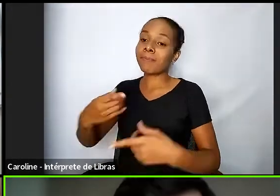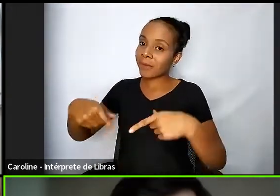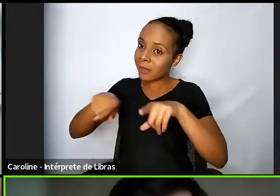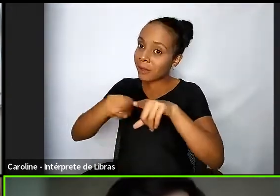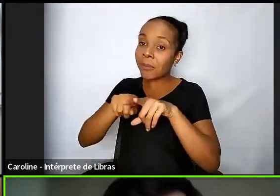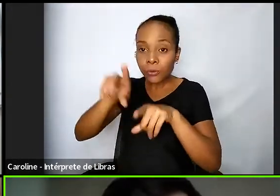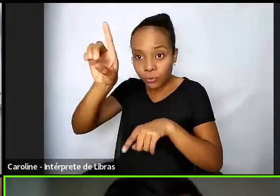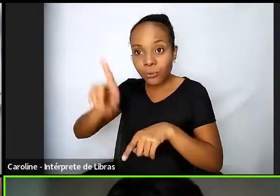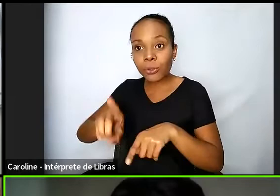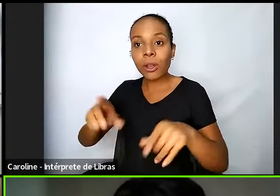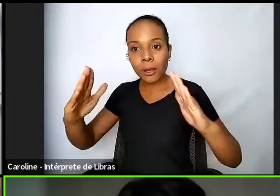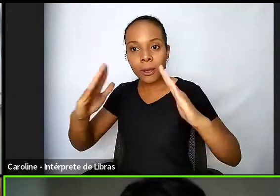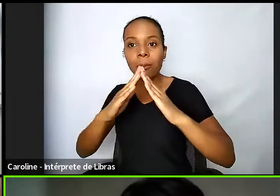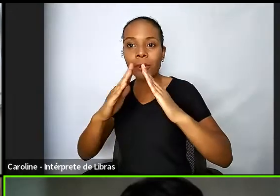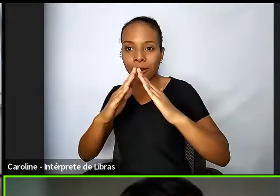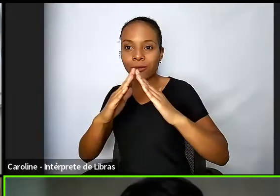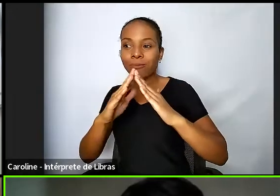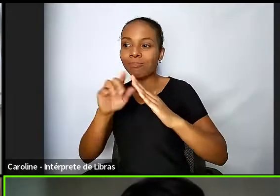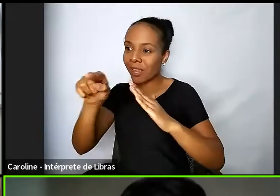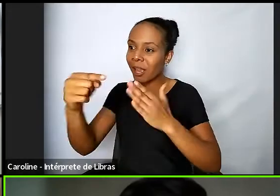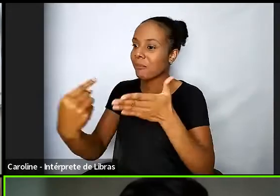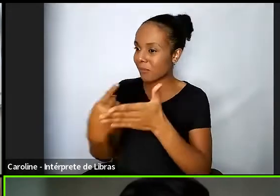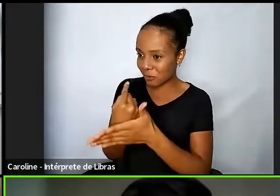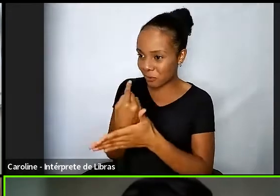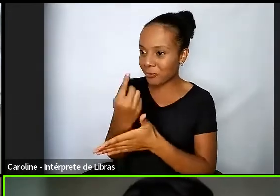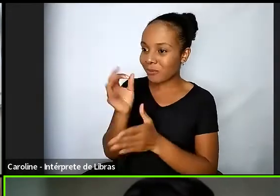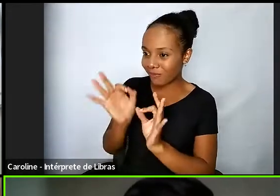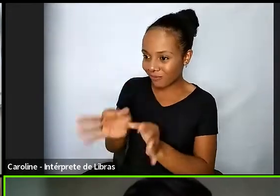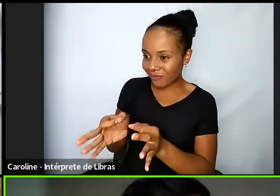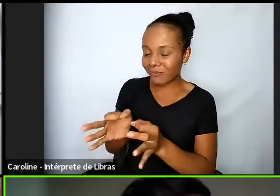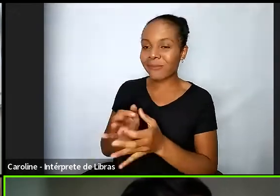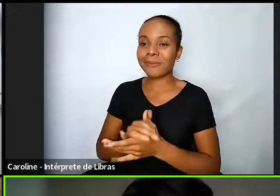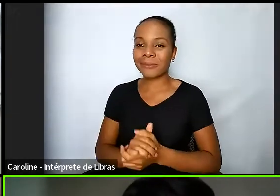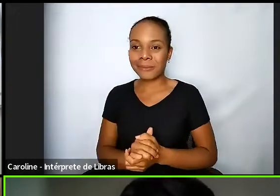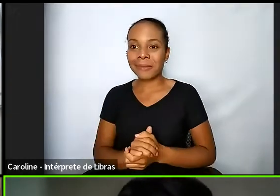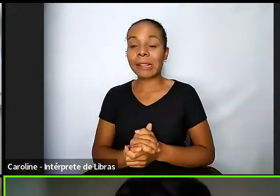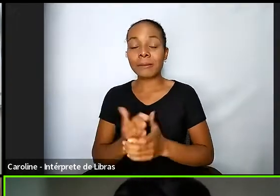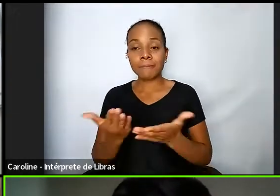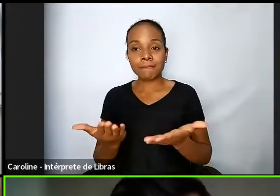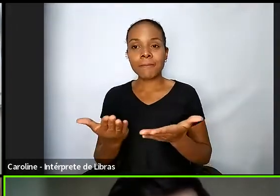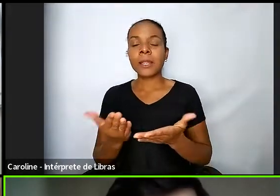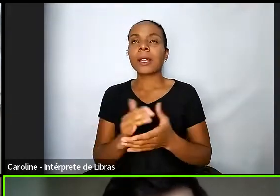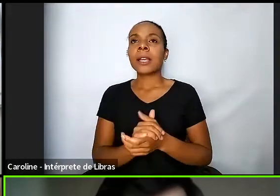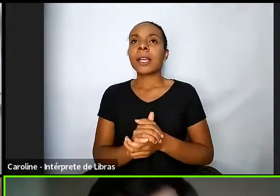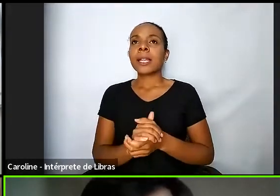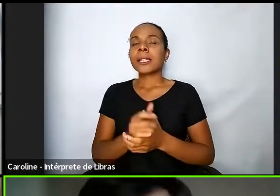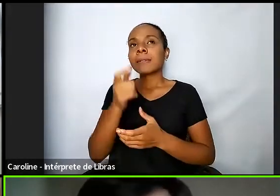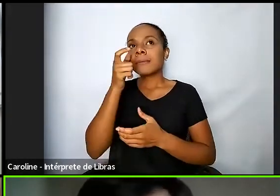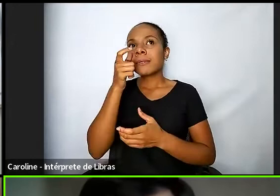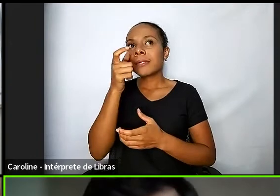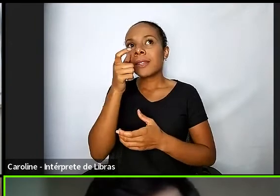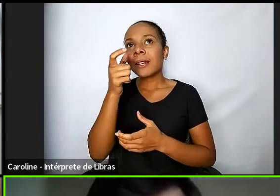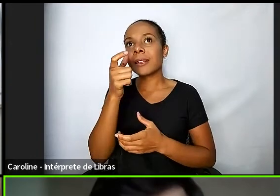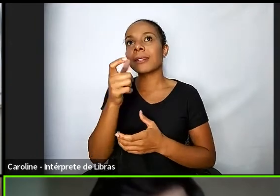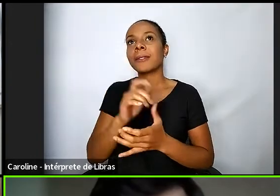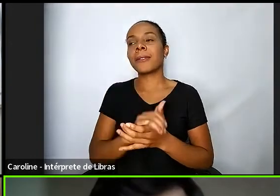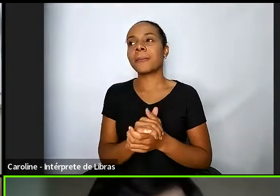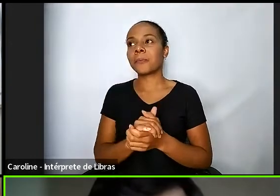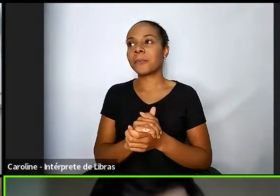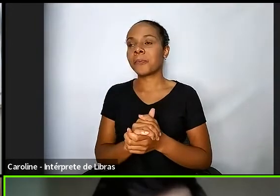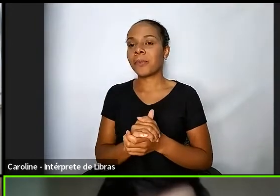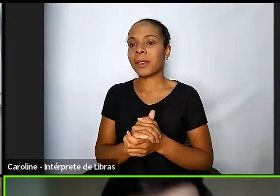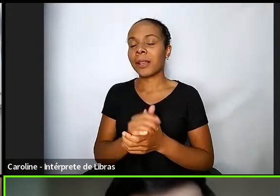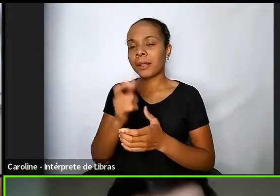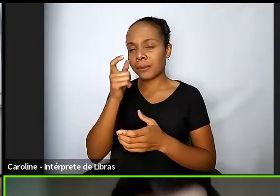pergunta é interessante Lívia porque essa essa também é interessante isso porque